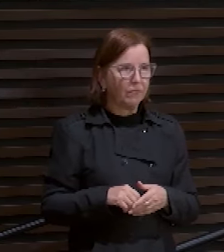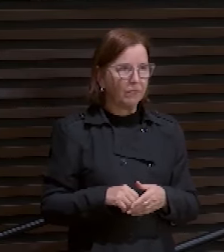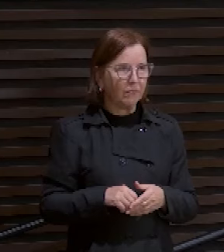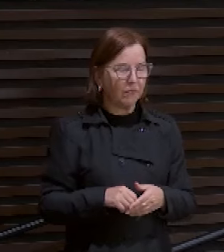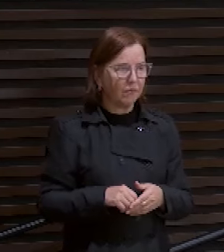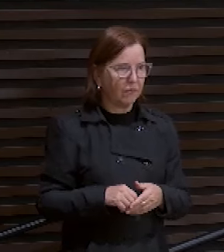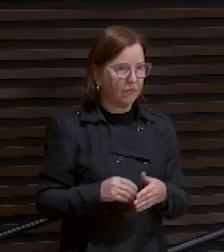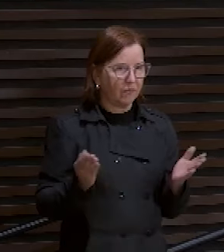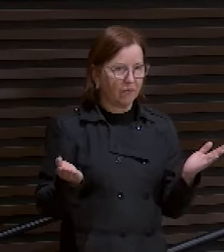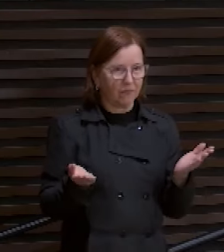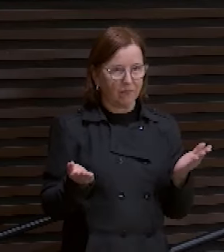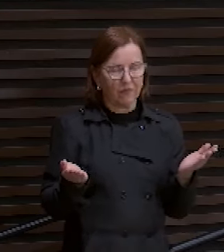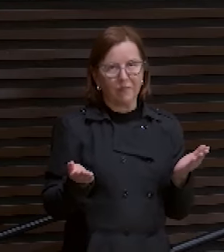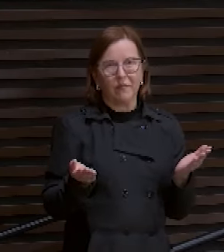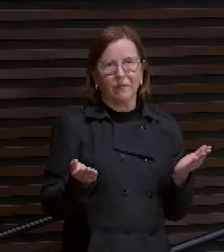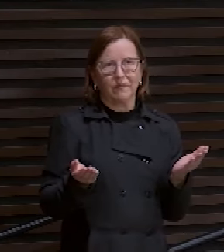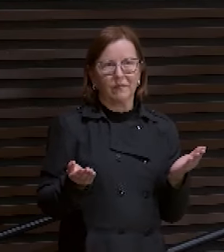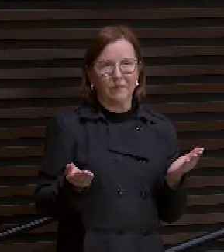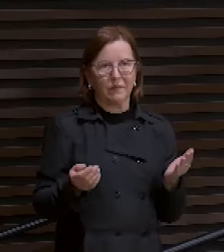Agora...